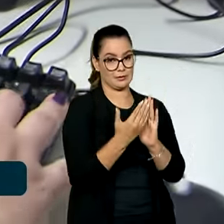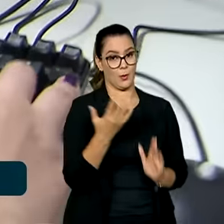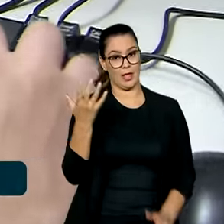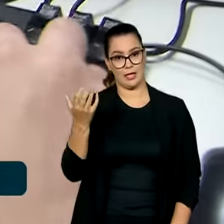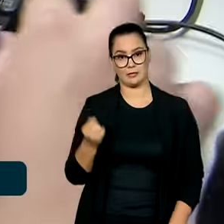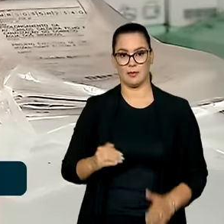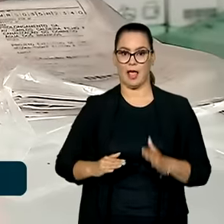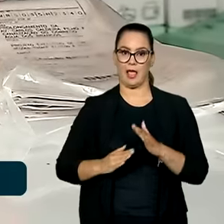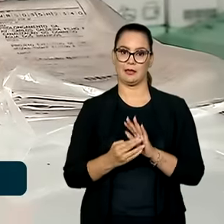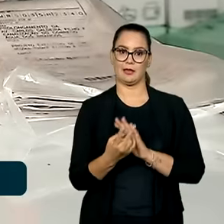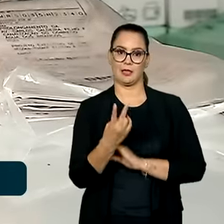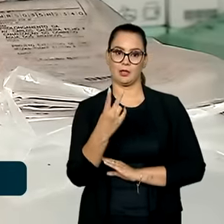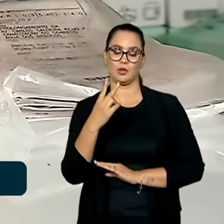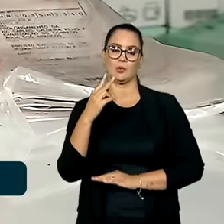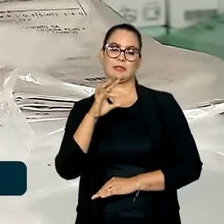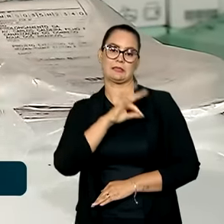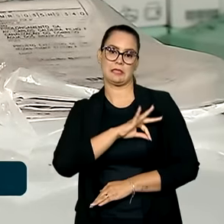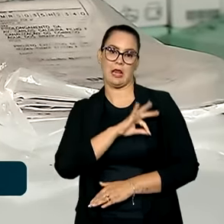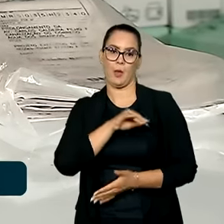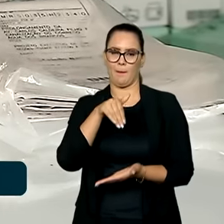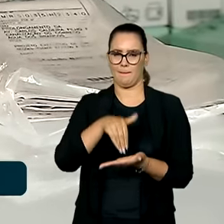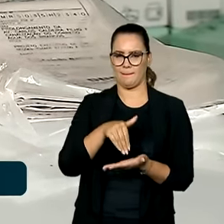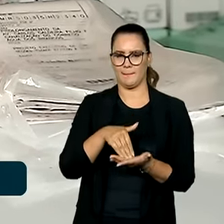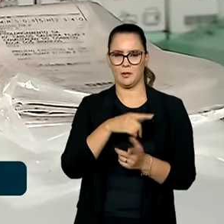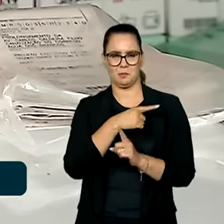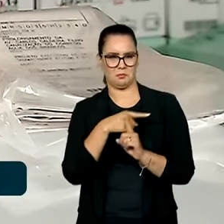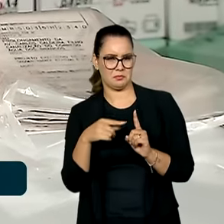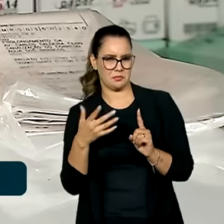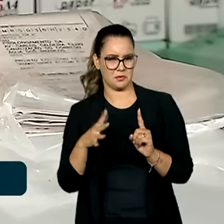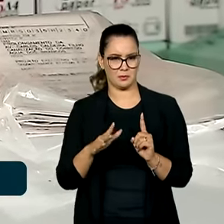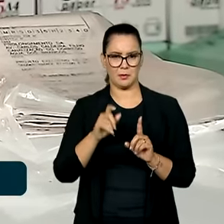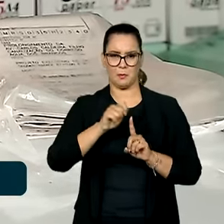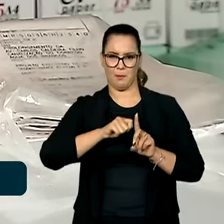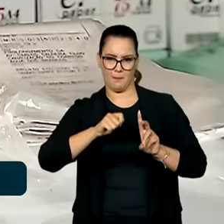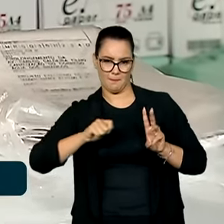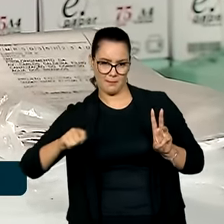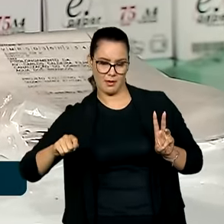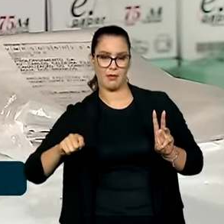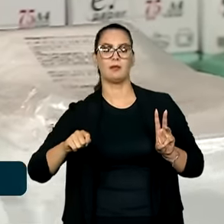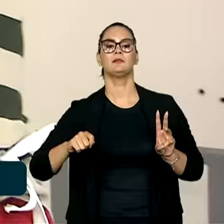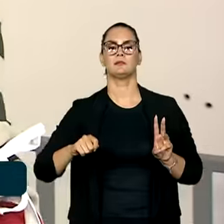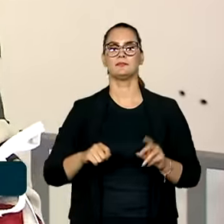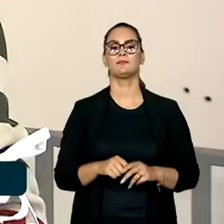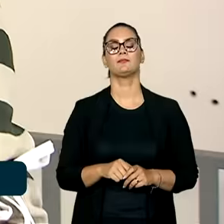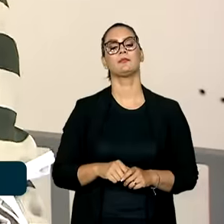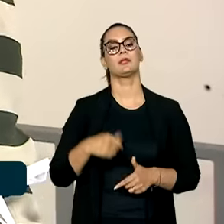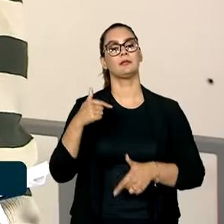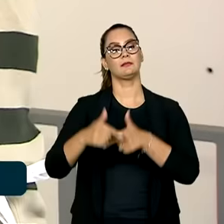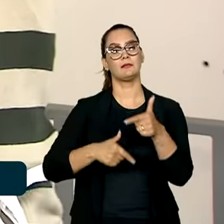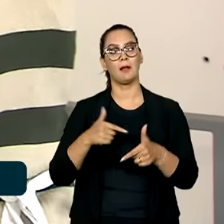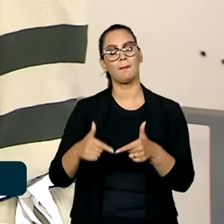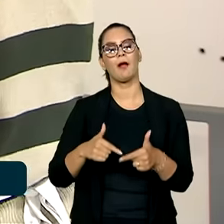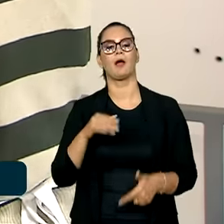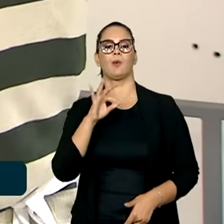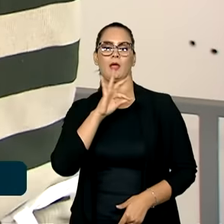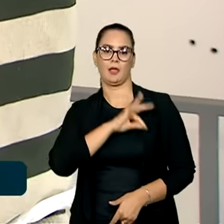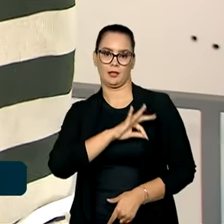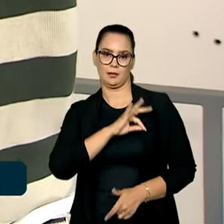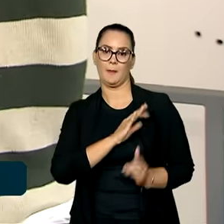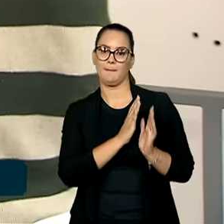recebido até dois salários mínimos médios de remuneração mensal no período trabalhado e ter exercido atividade